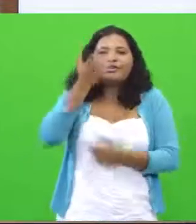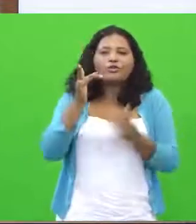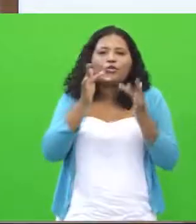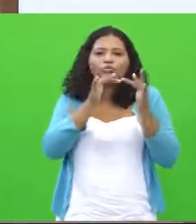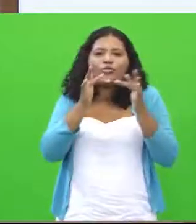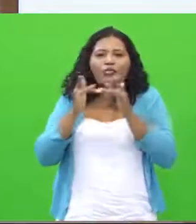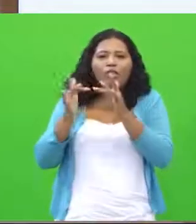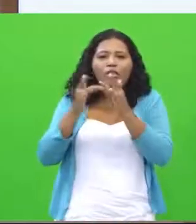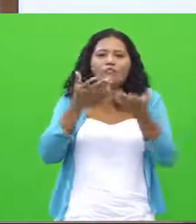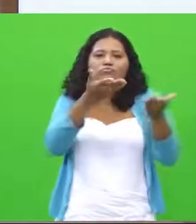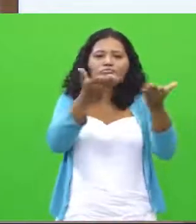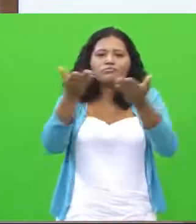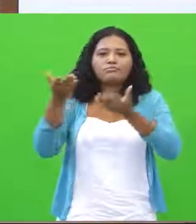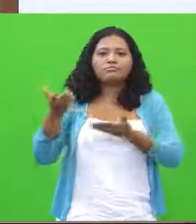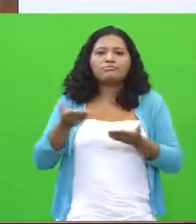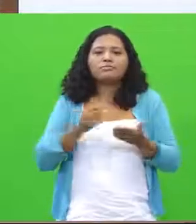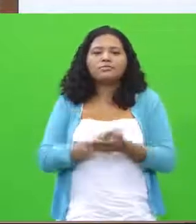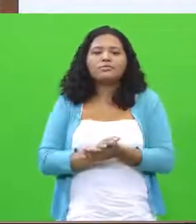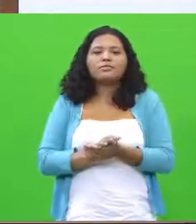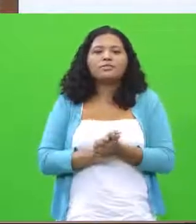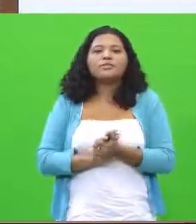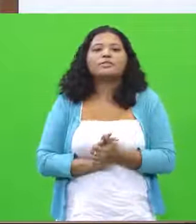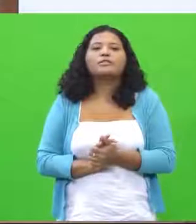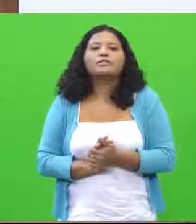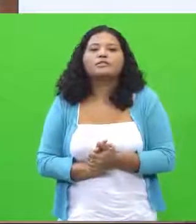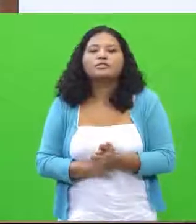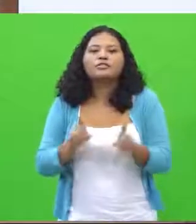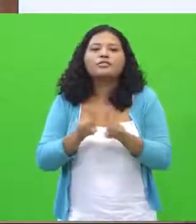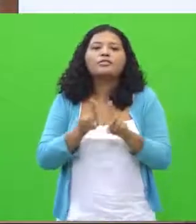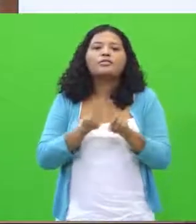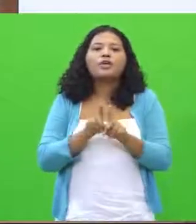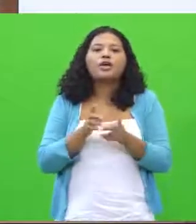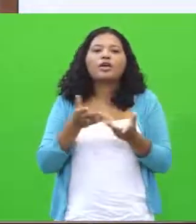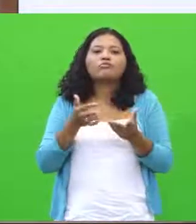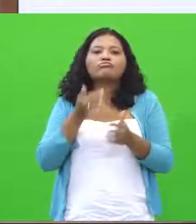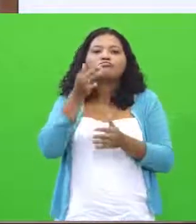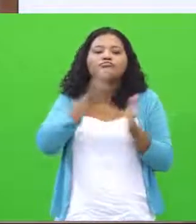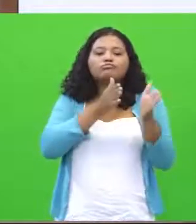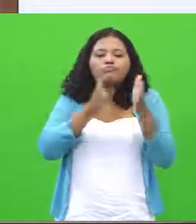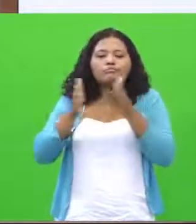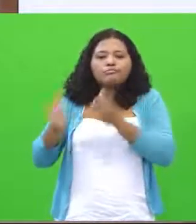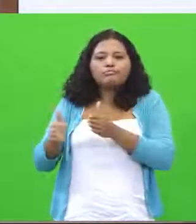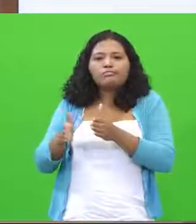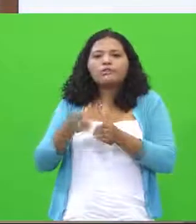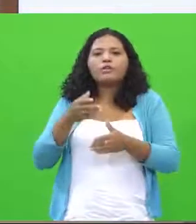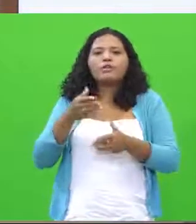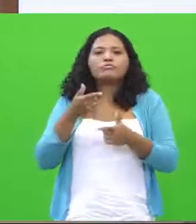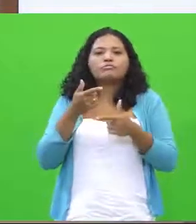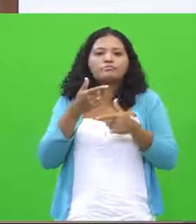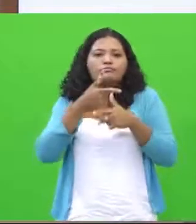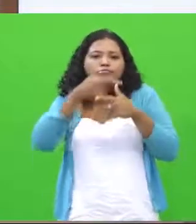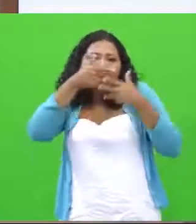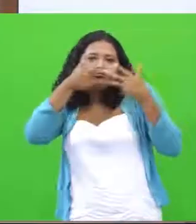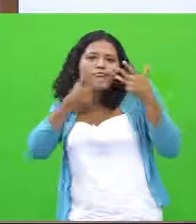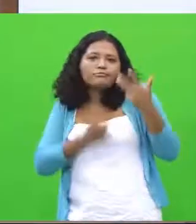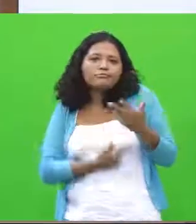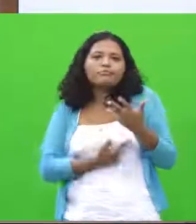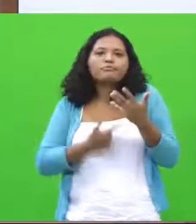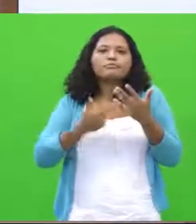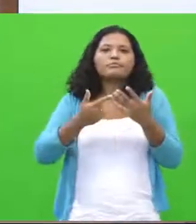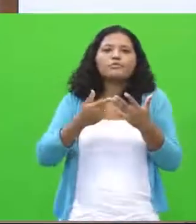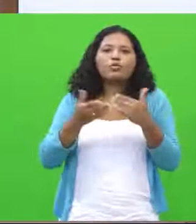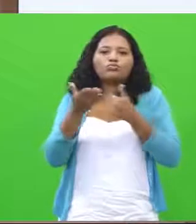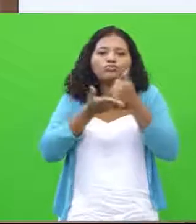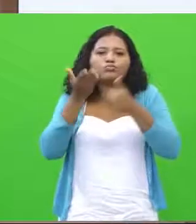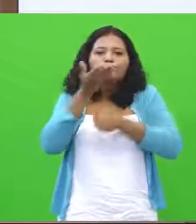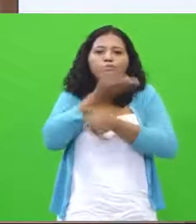com vocês. À medida que nós formos observando as outras competências, a gente vai colocando um pouquinho mais